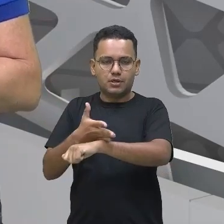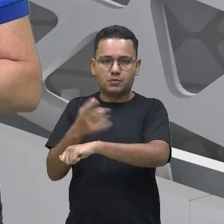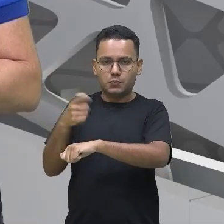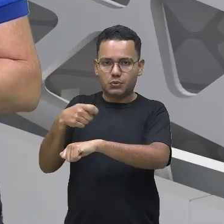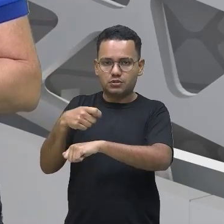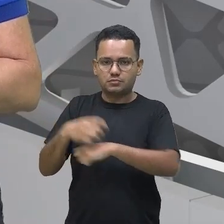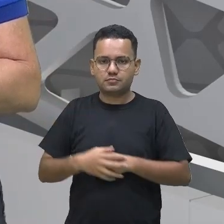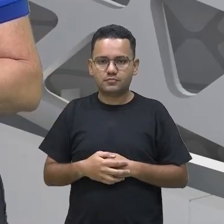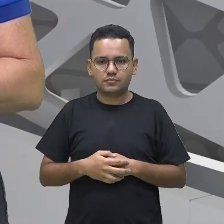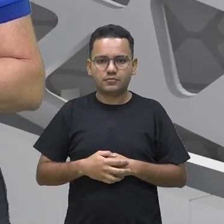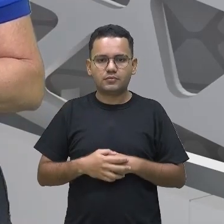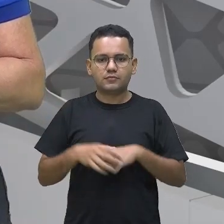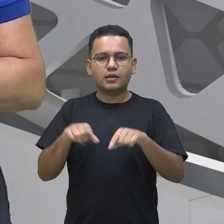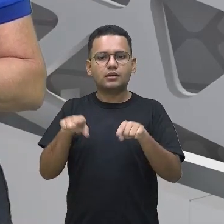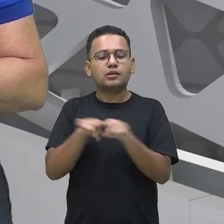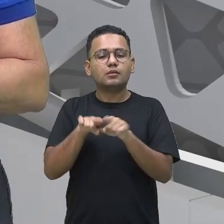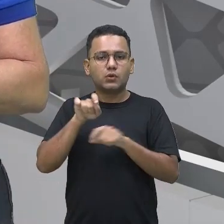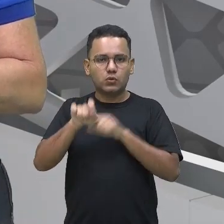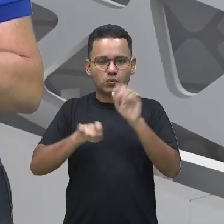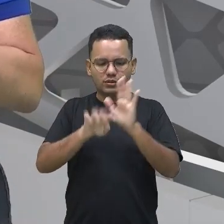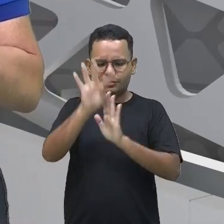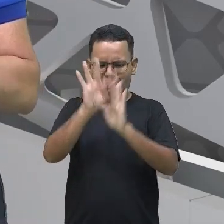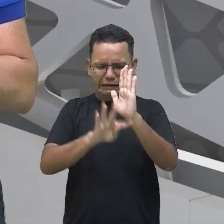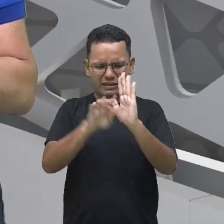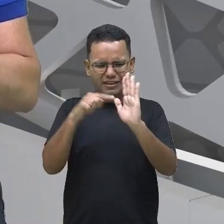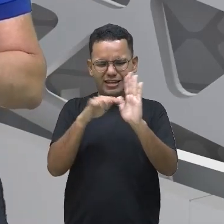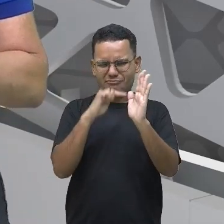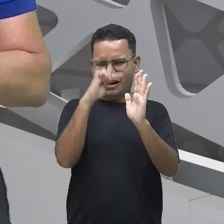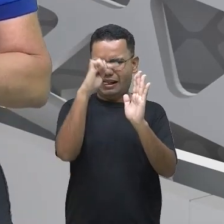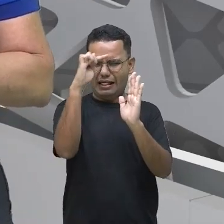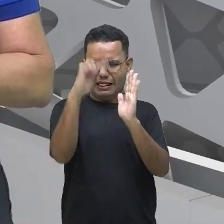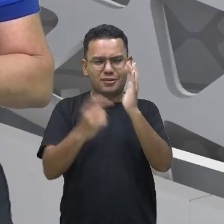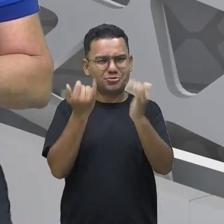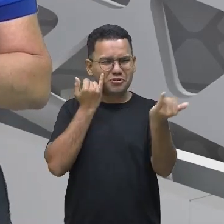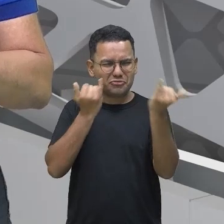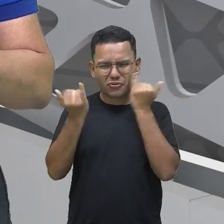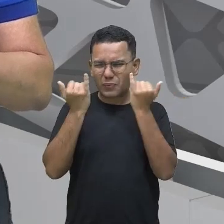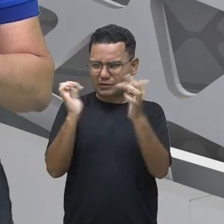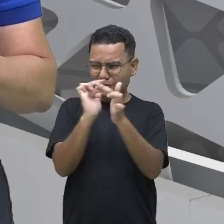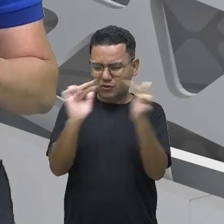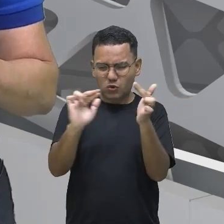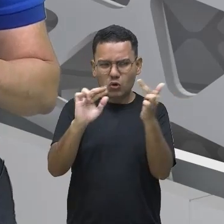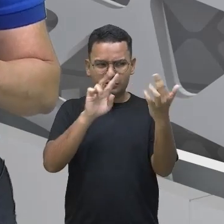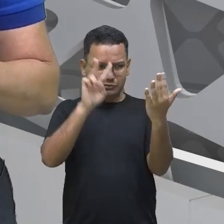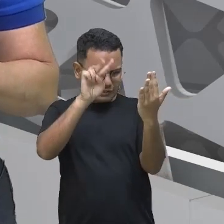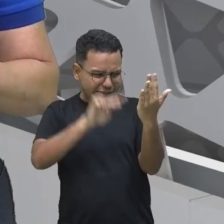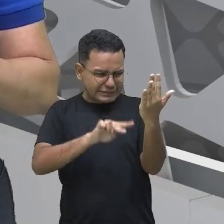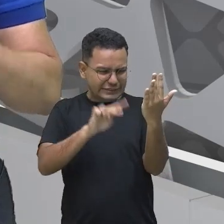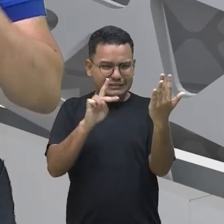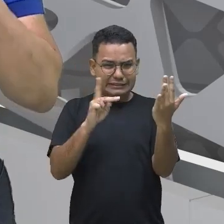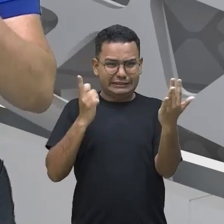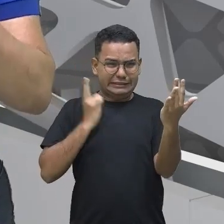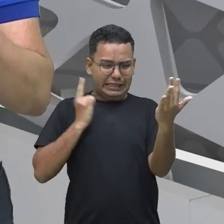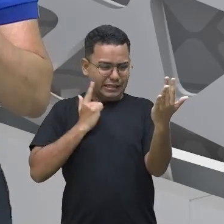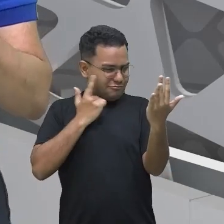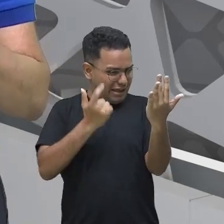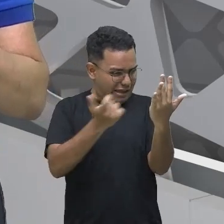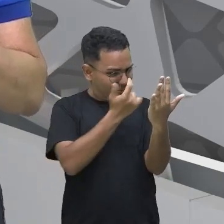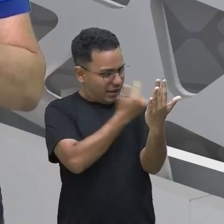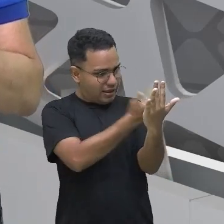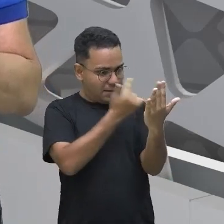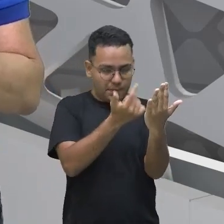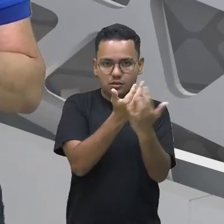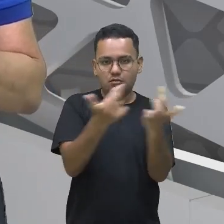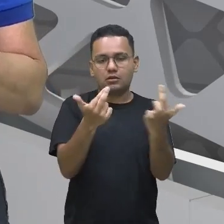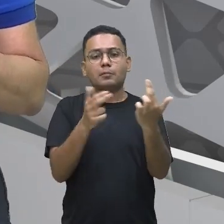menos poluído e mais organizado. Olha só, neste mapa aqui que tem as pizzas,